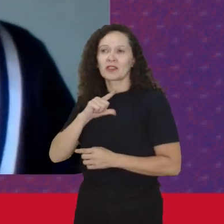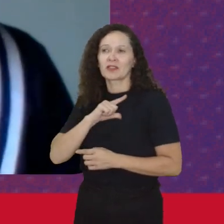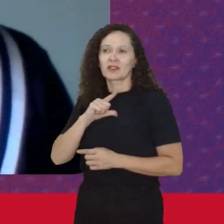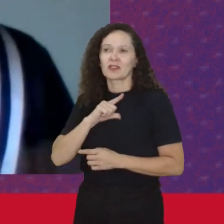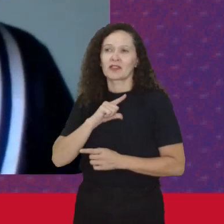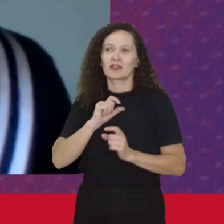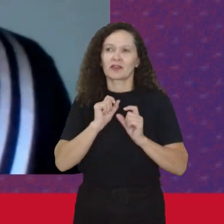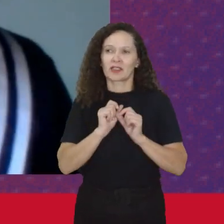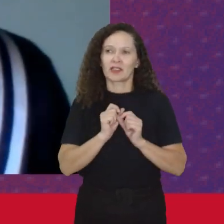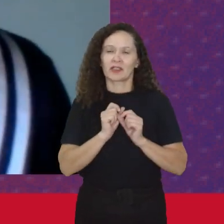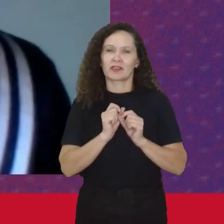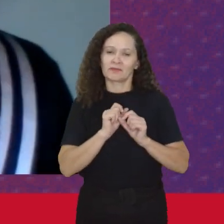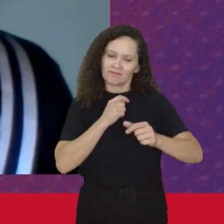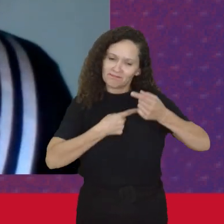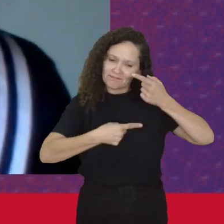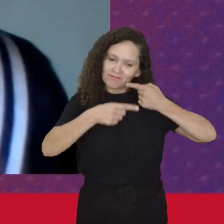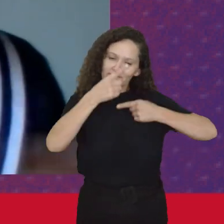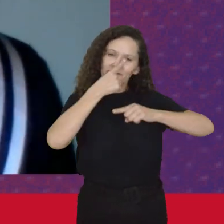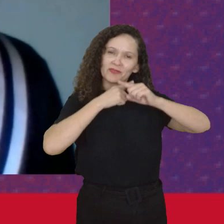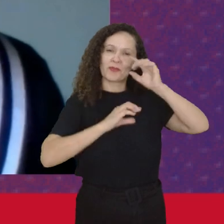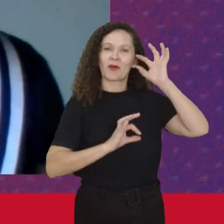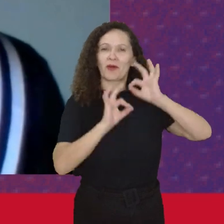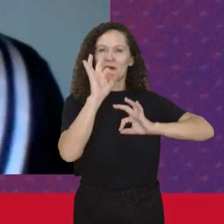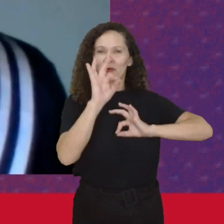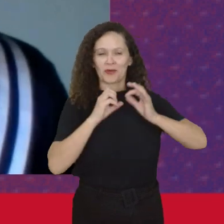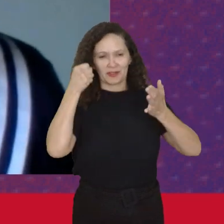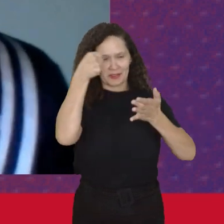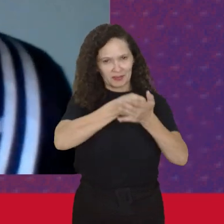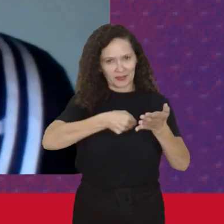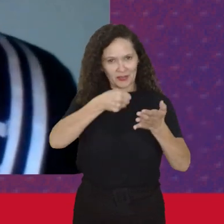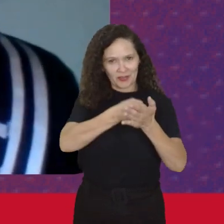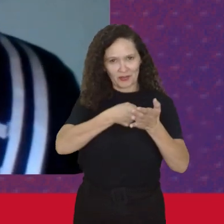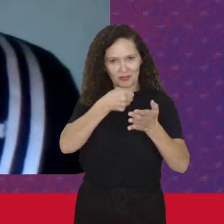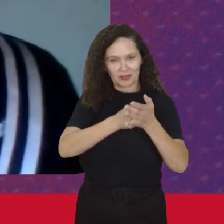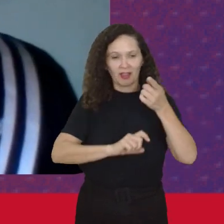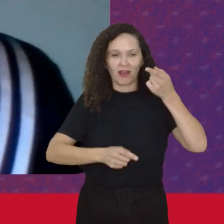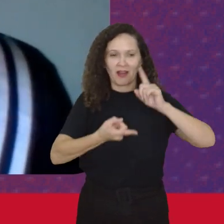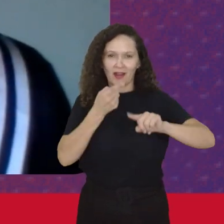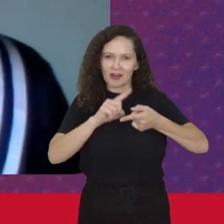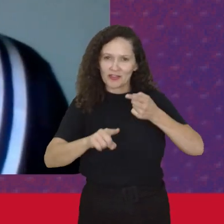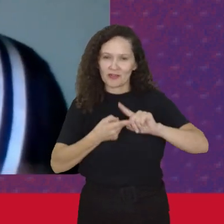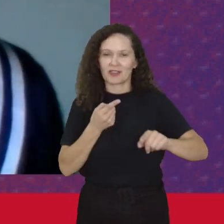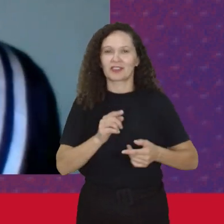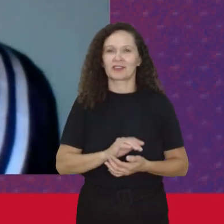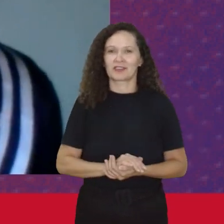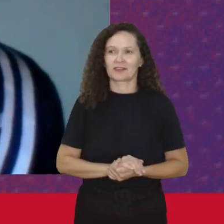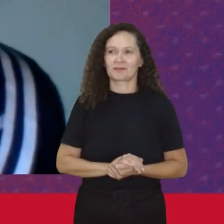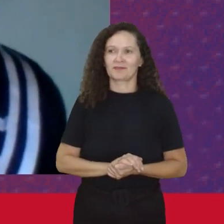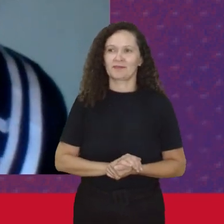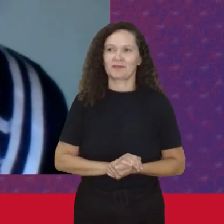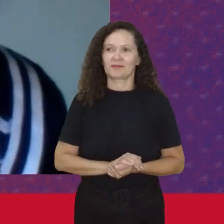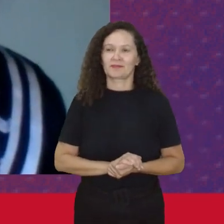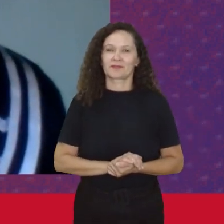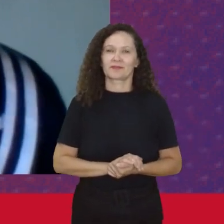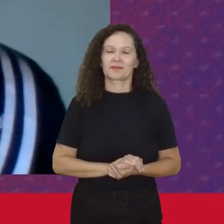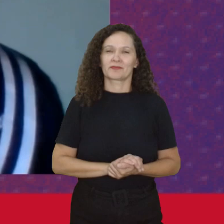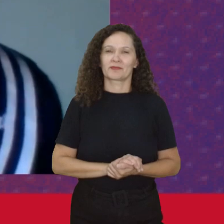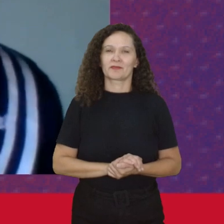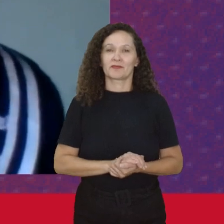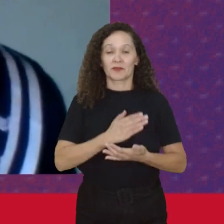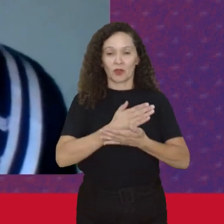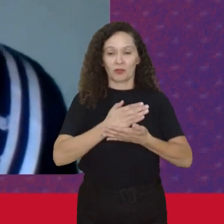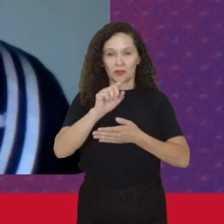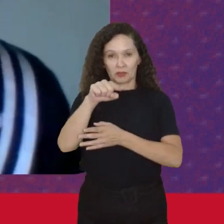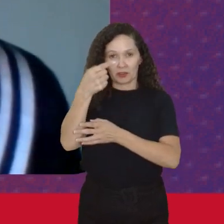organizações Que se transformaram Em organizações Mais combativas Mais articuladas Do movimento E eu acho Que a partir